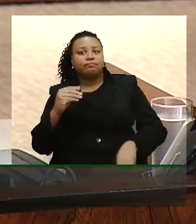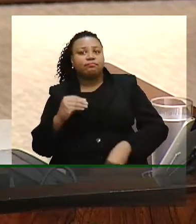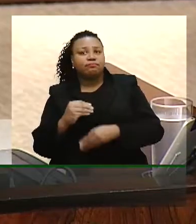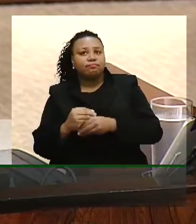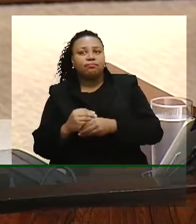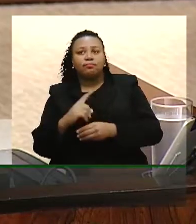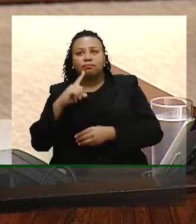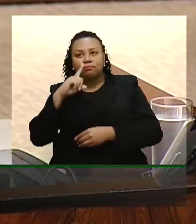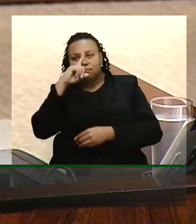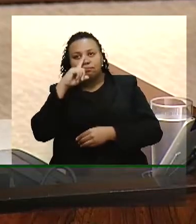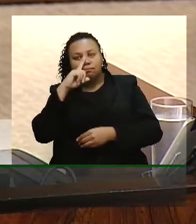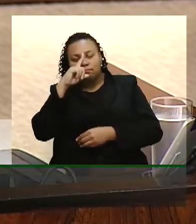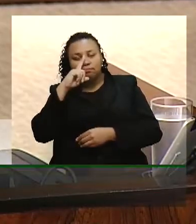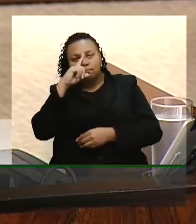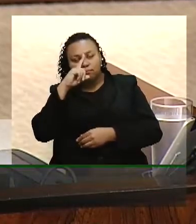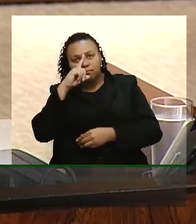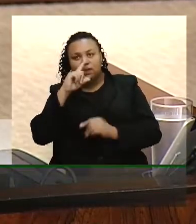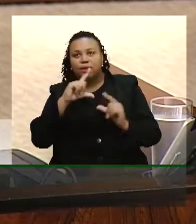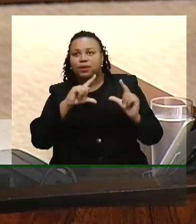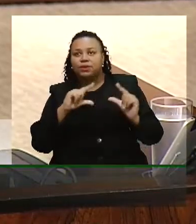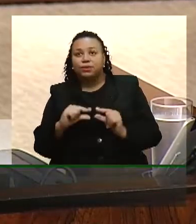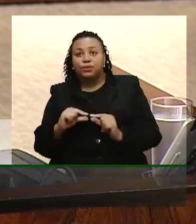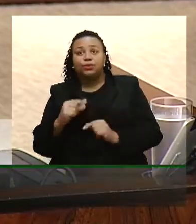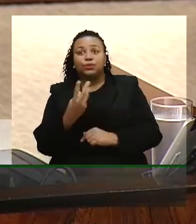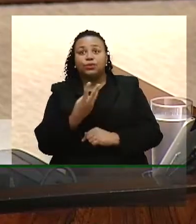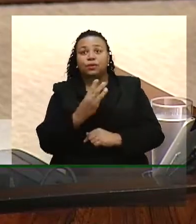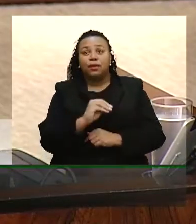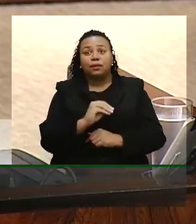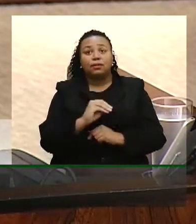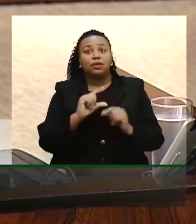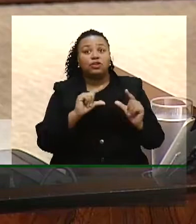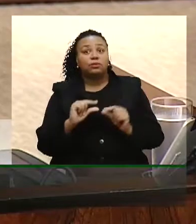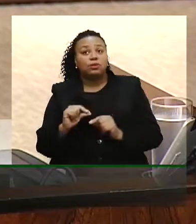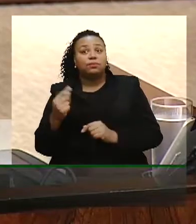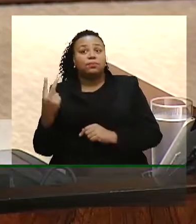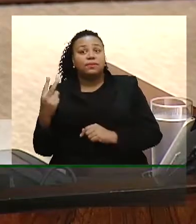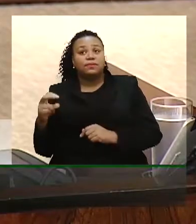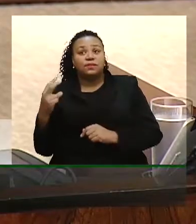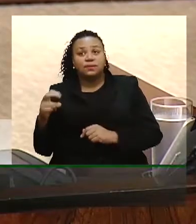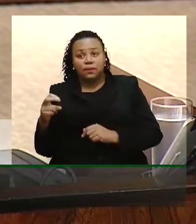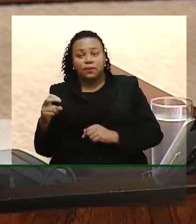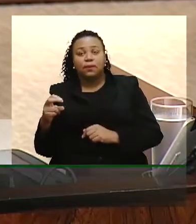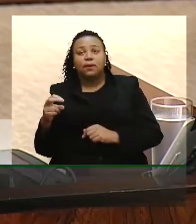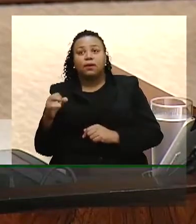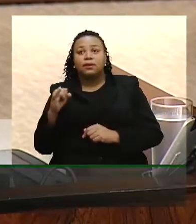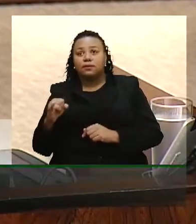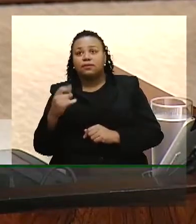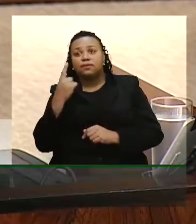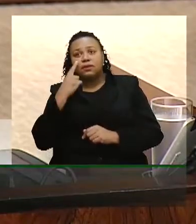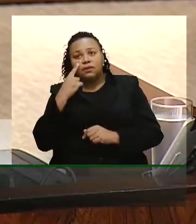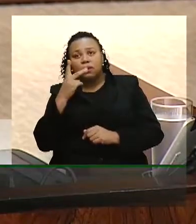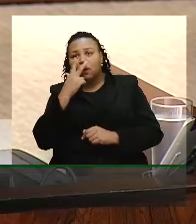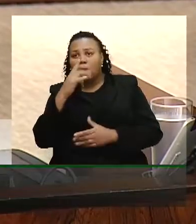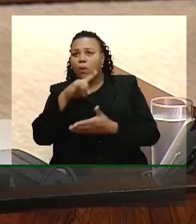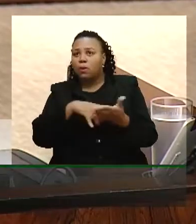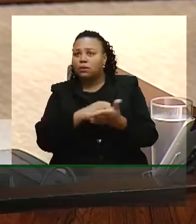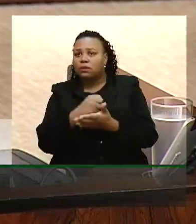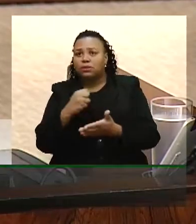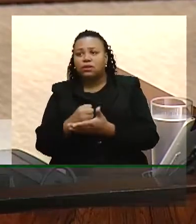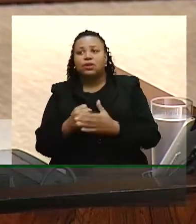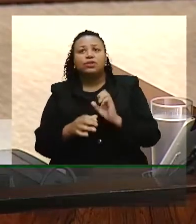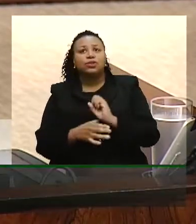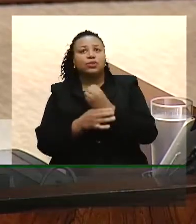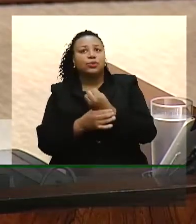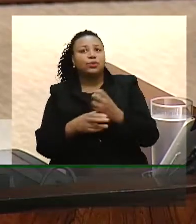de periculosidade reduzido de 30% para 5%, sendo prevista a contratação de seguro